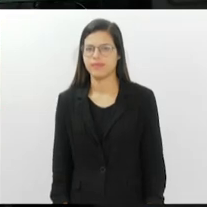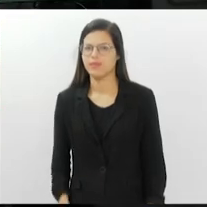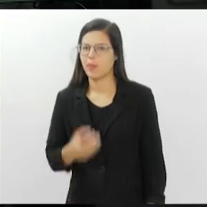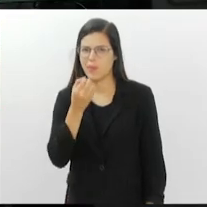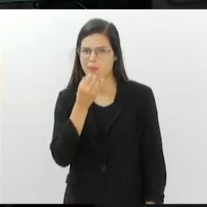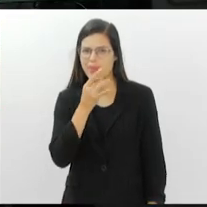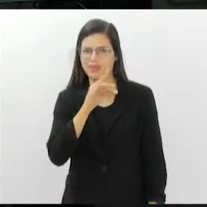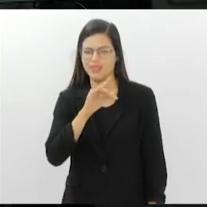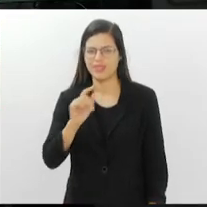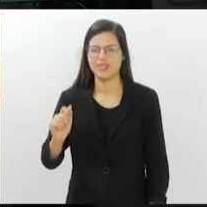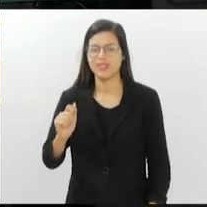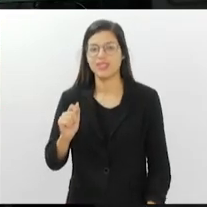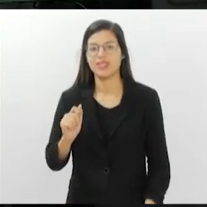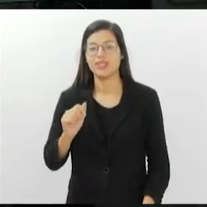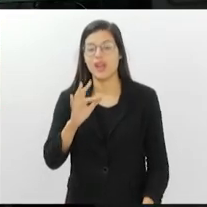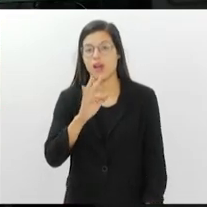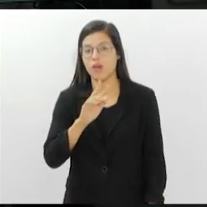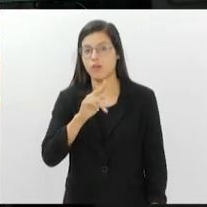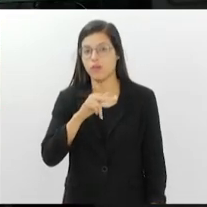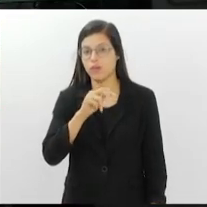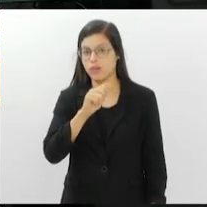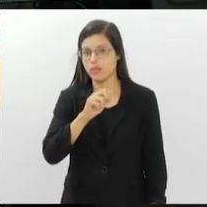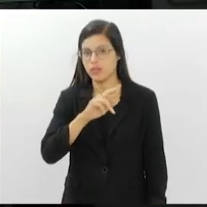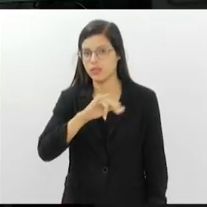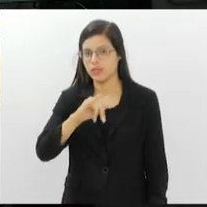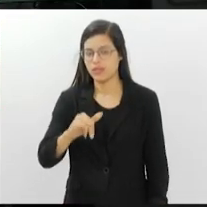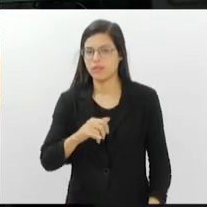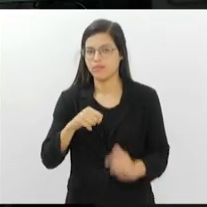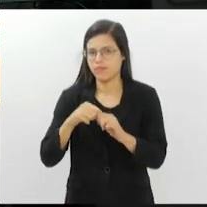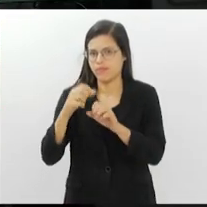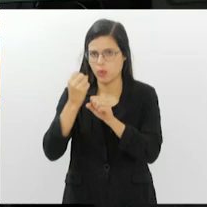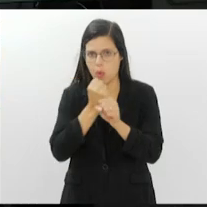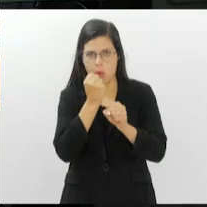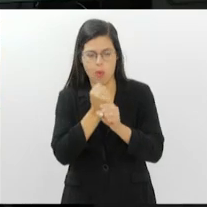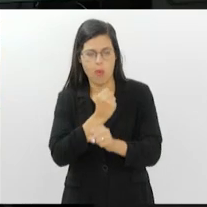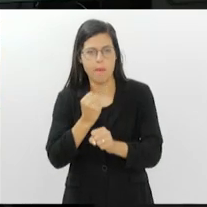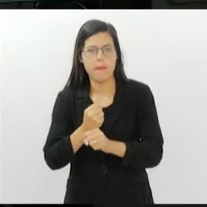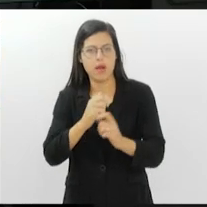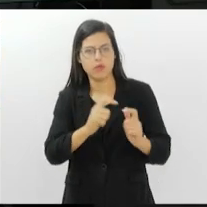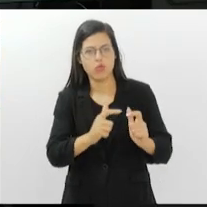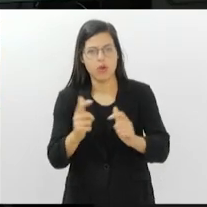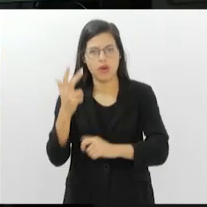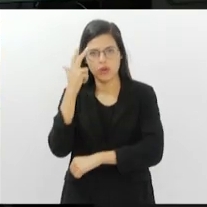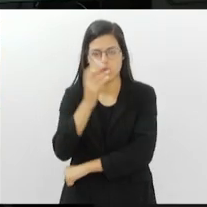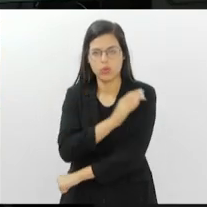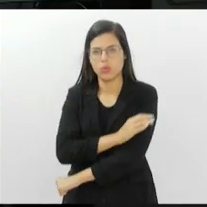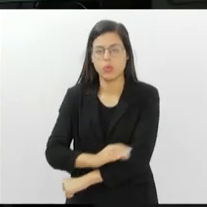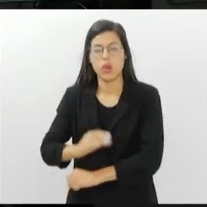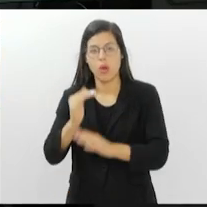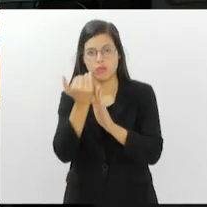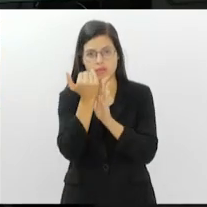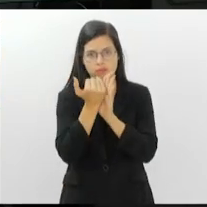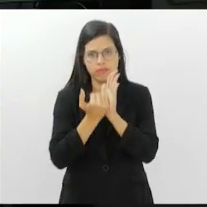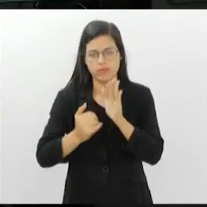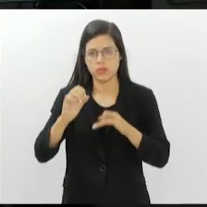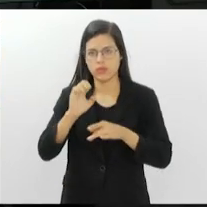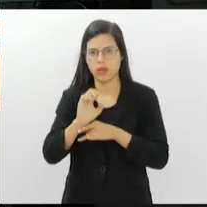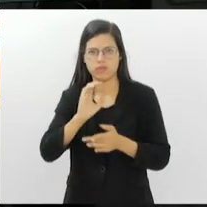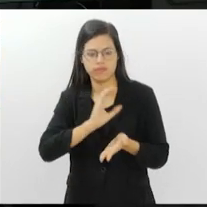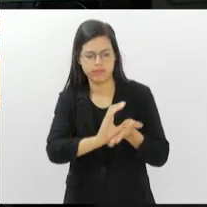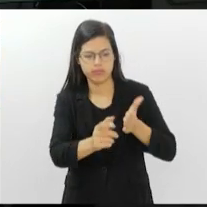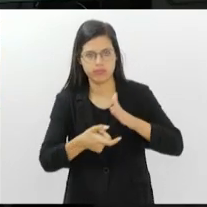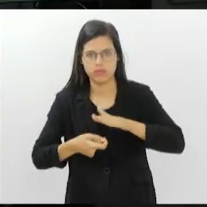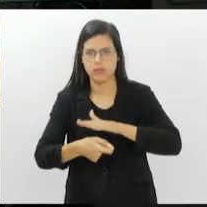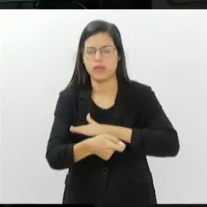Bom dia. A FUNARJ vem fazendo uma série de obras em espaços culturais como parte de um programa estadual de investimentos